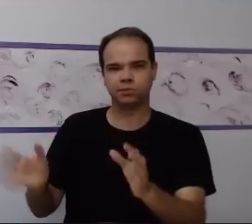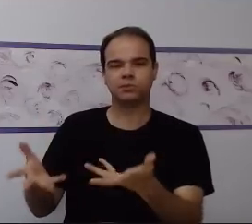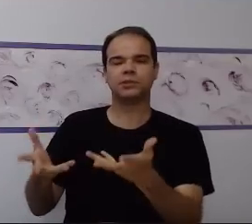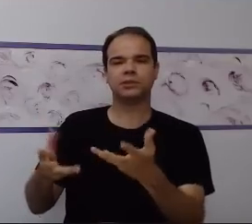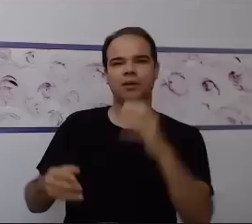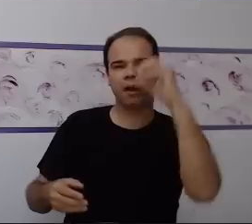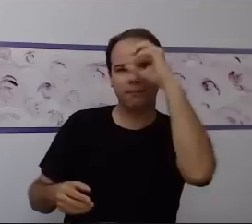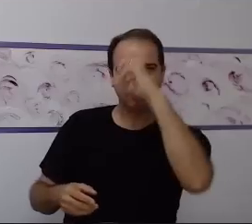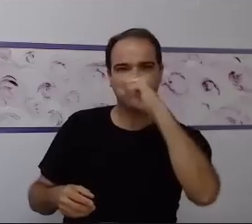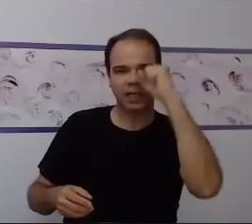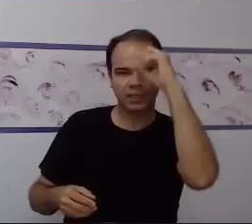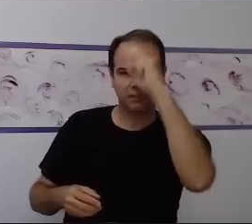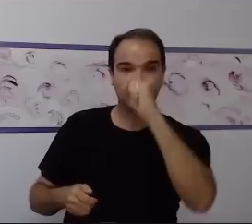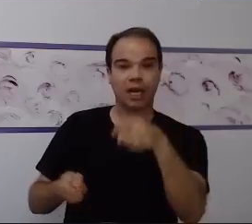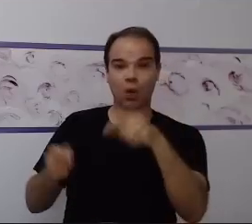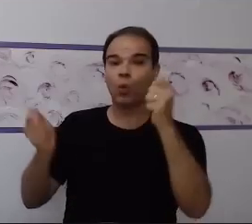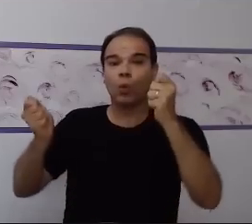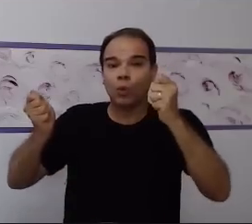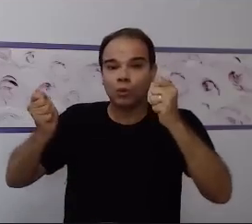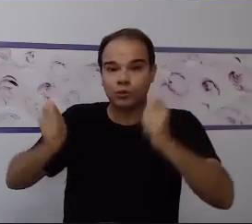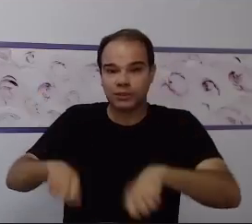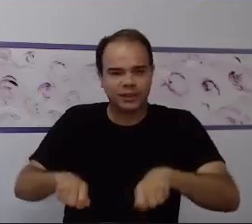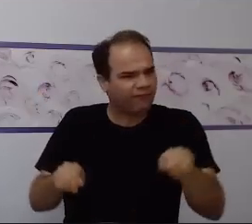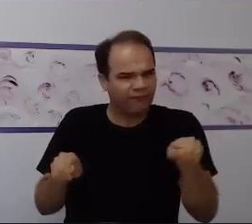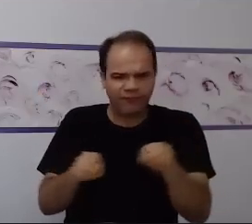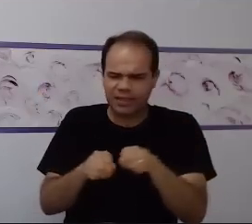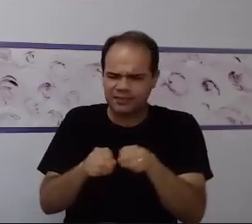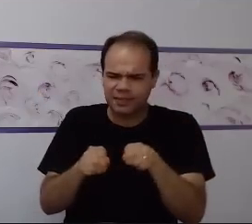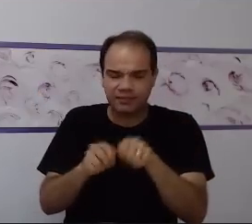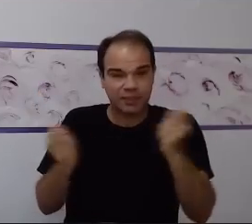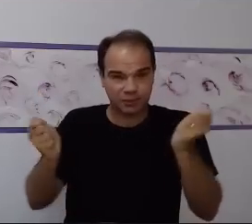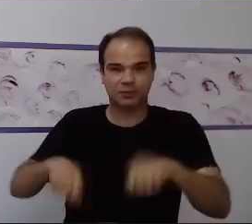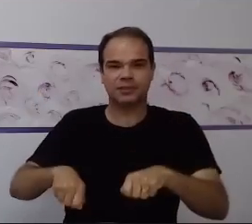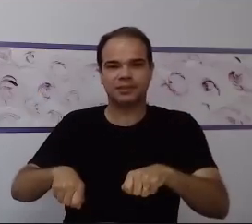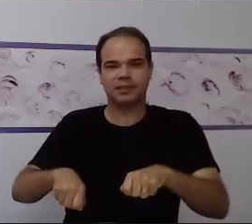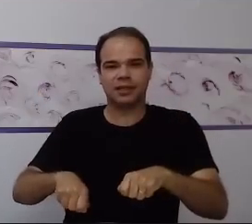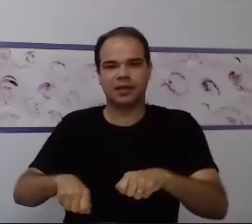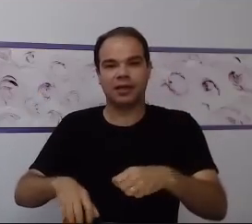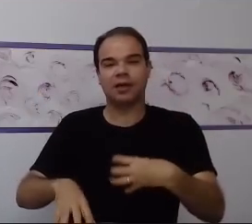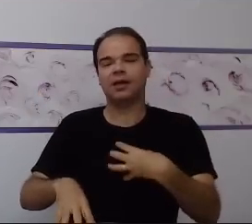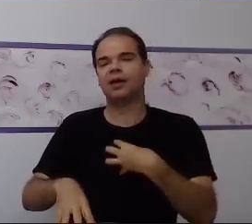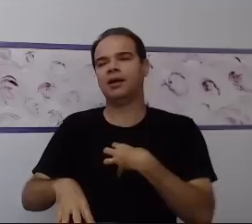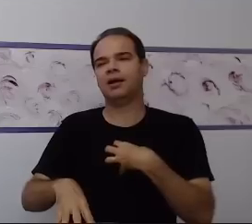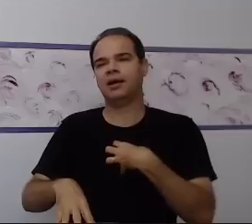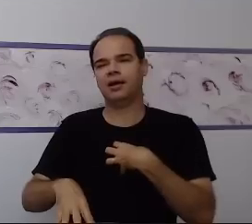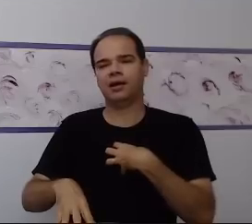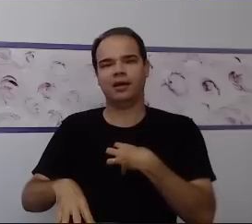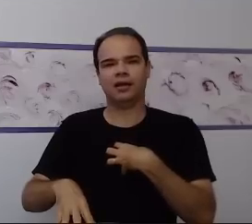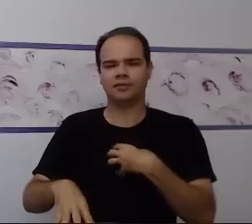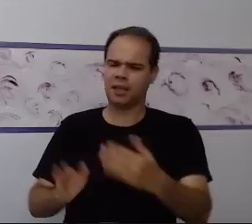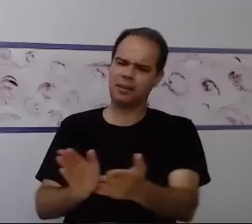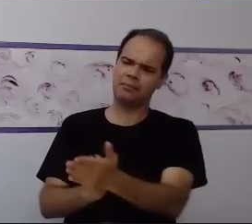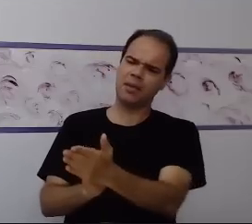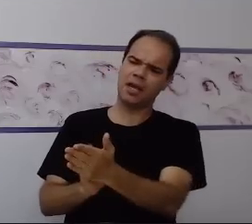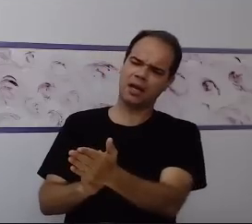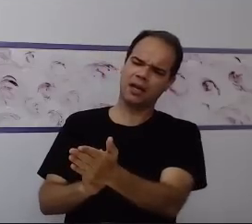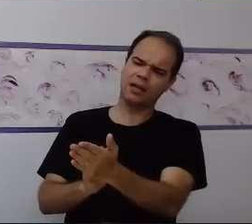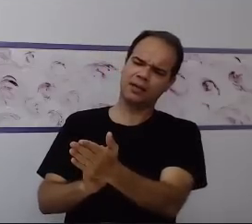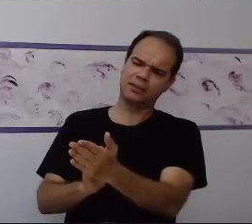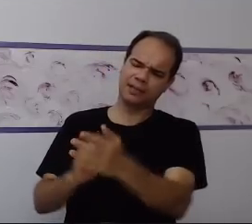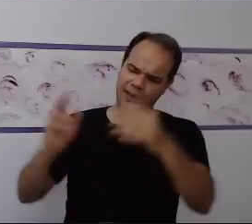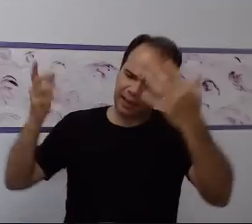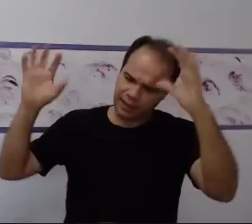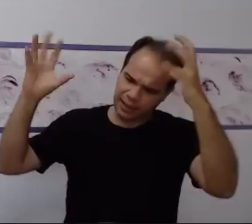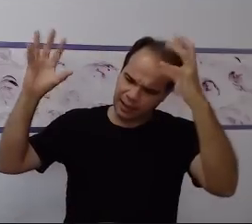mais. quanto mais aprendizagem ele tiver, mais reforço positivo ele tem, mais